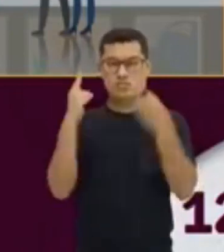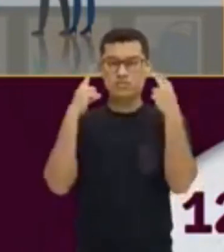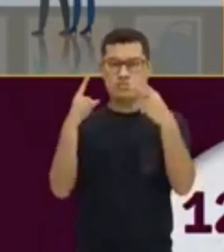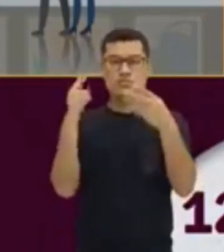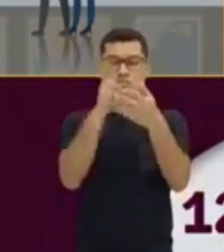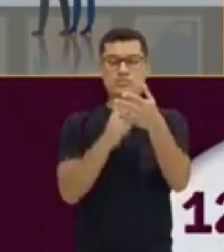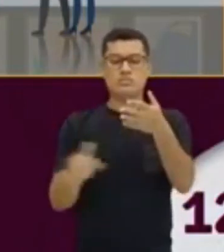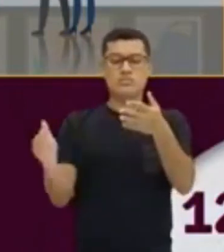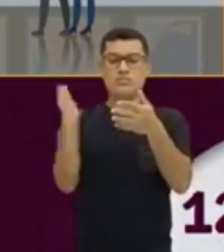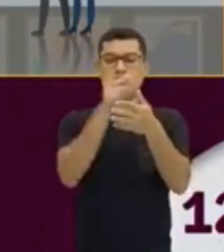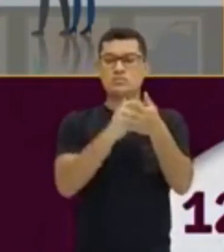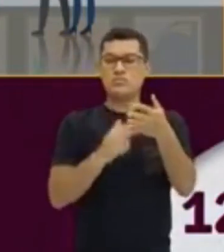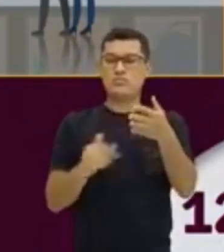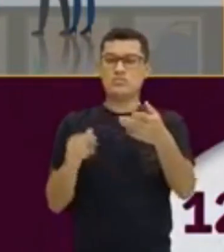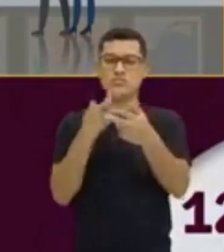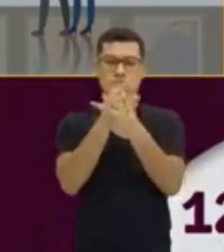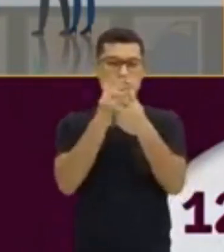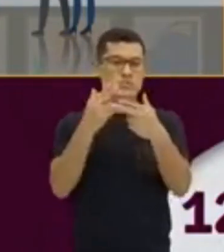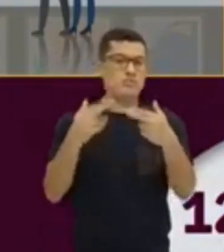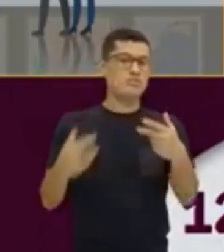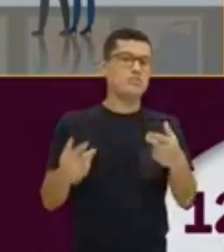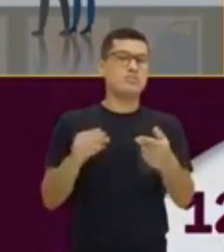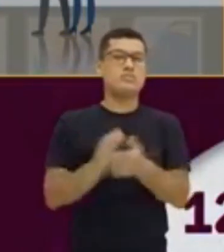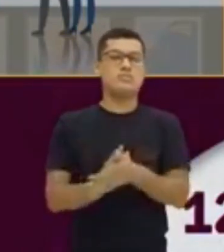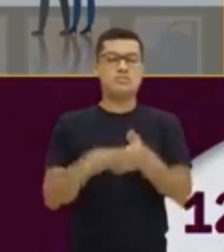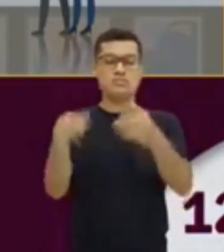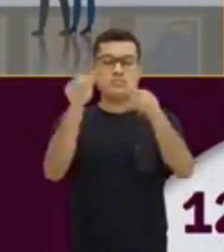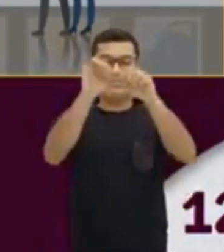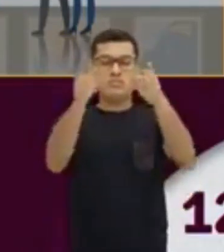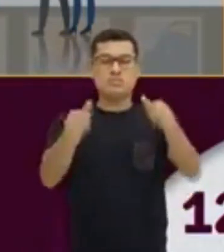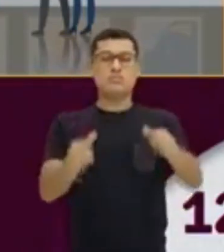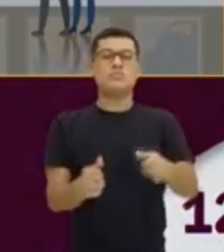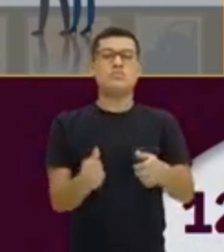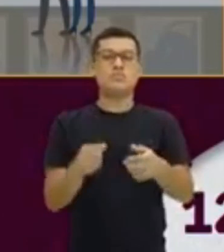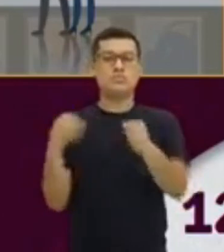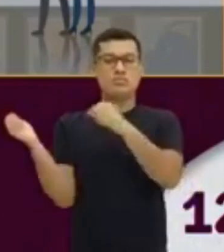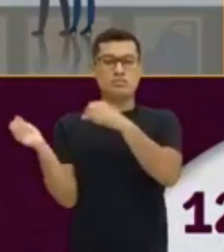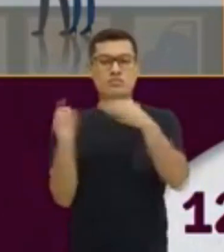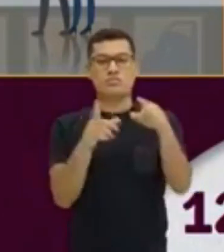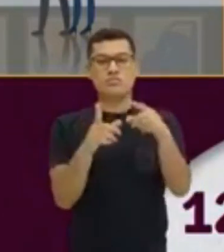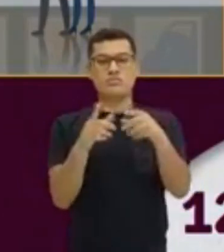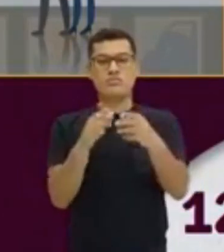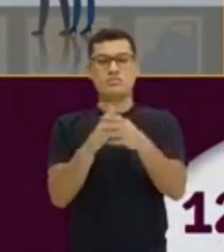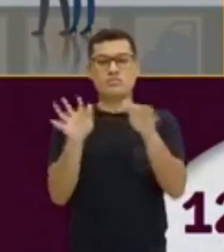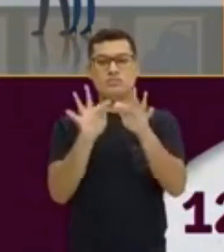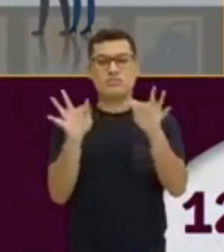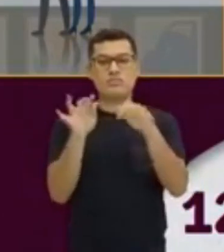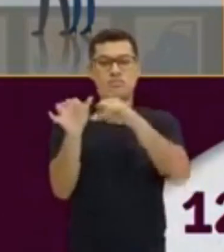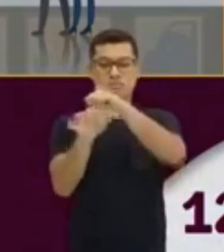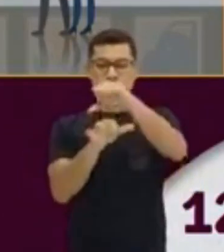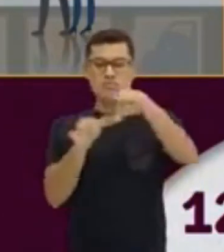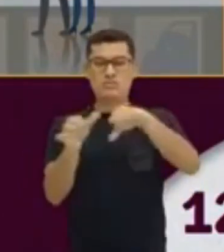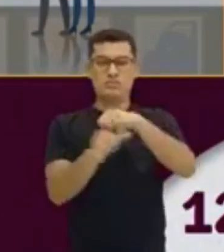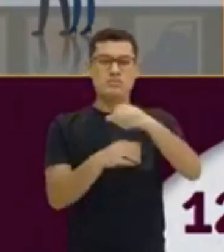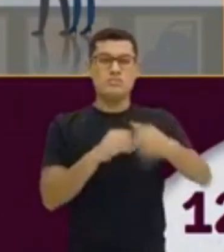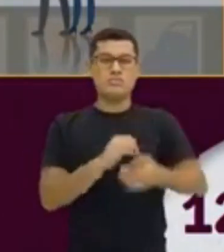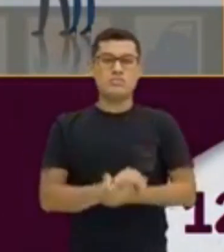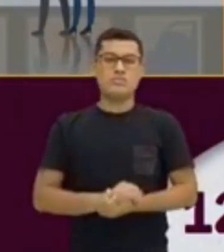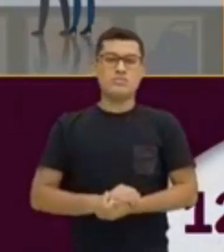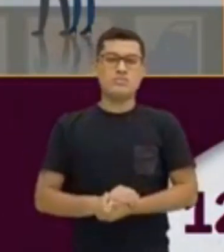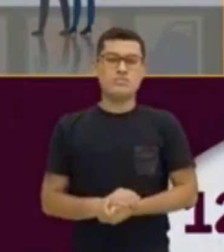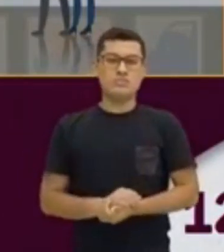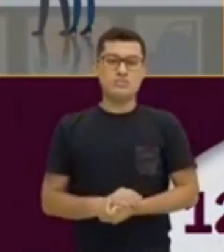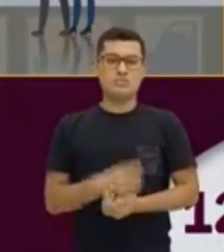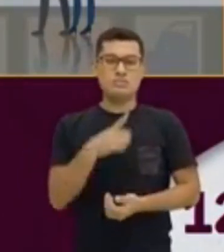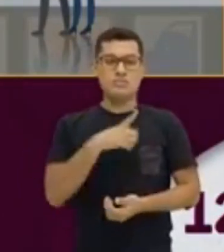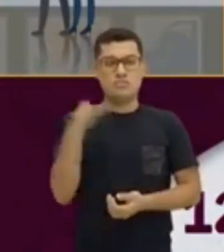Cheio de abstração, as figuras. Vou passar essa frase para o plural. Então, eu